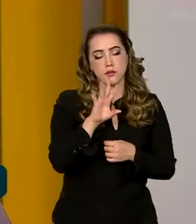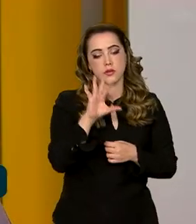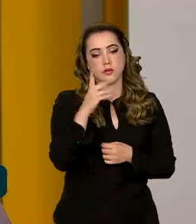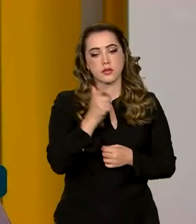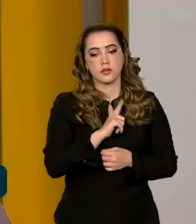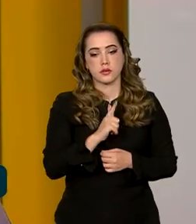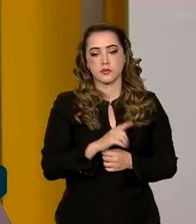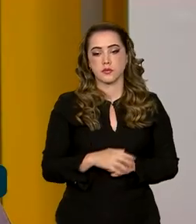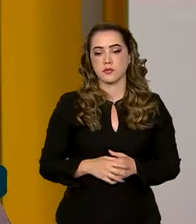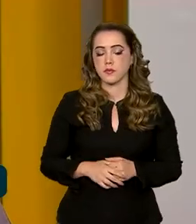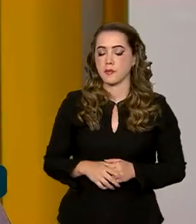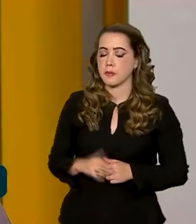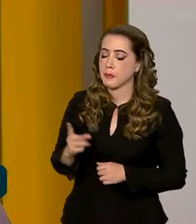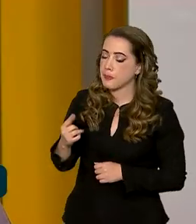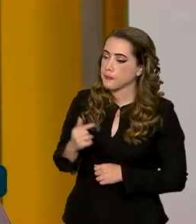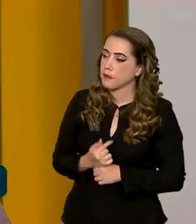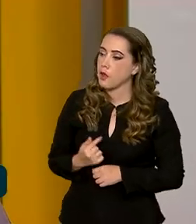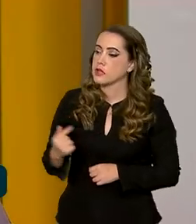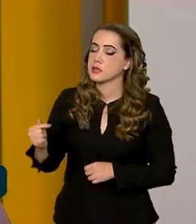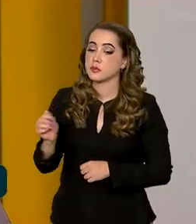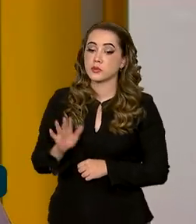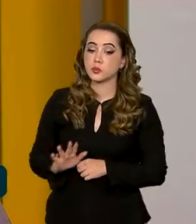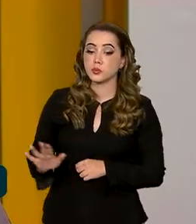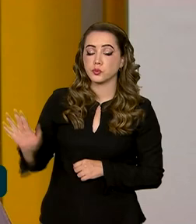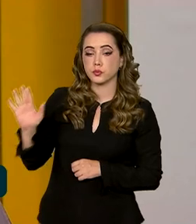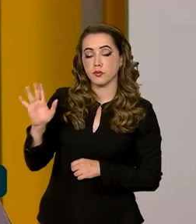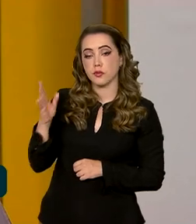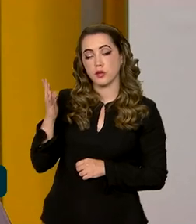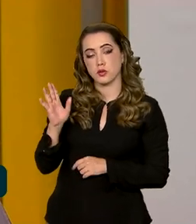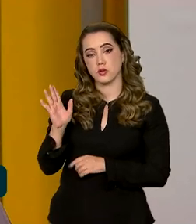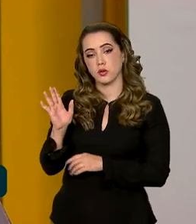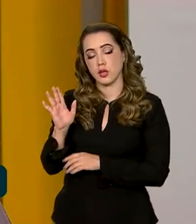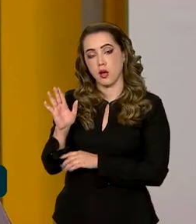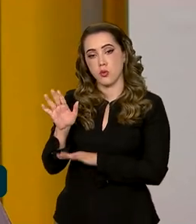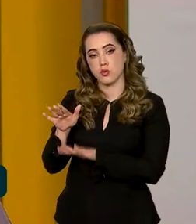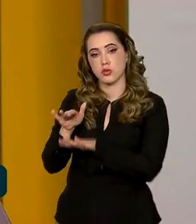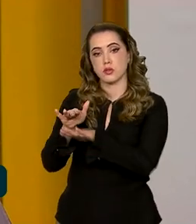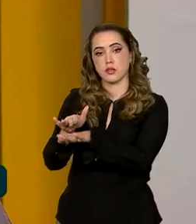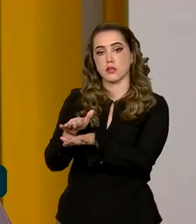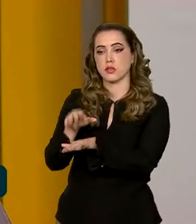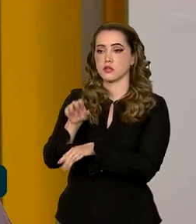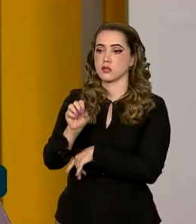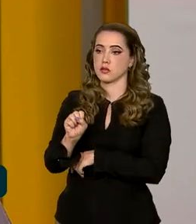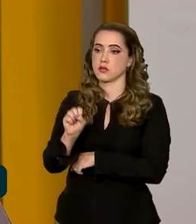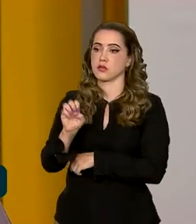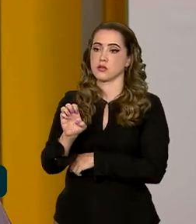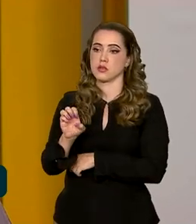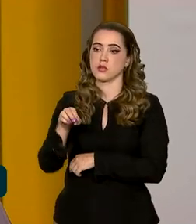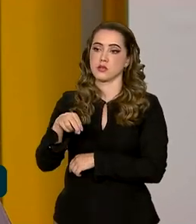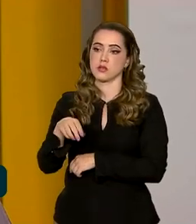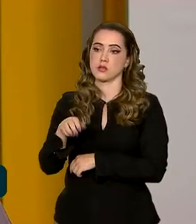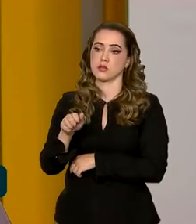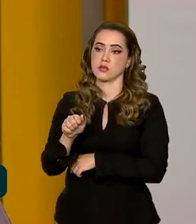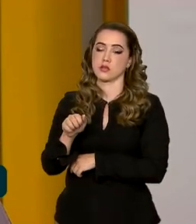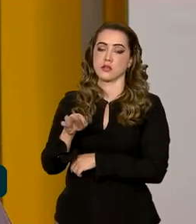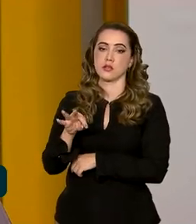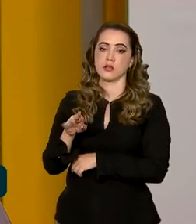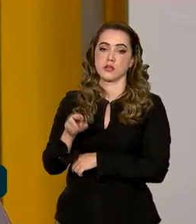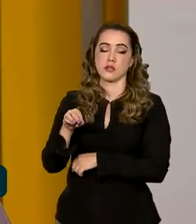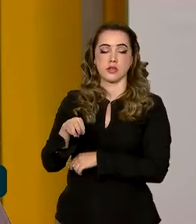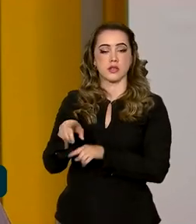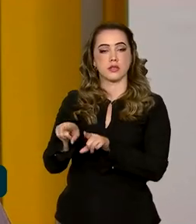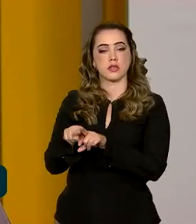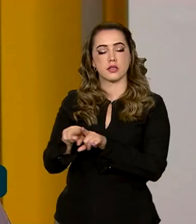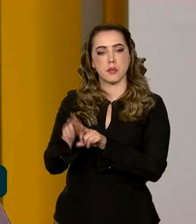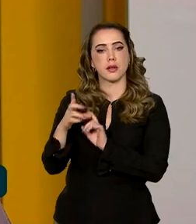Além da Semana Nacional de Trânsito, a Senatran também está com um processo em andamento, que é uma revisão